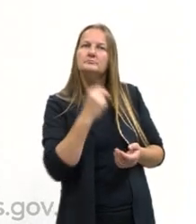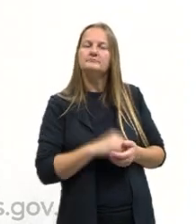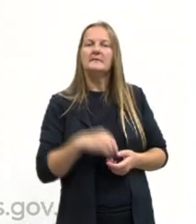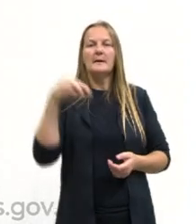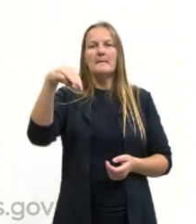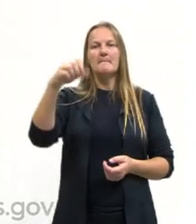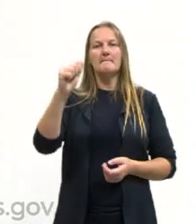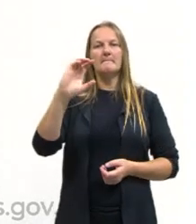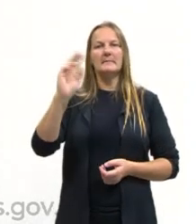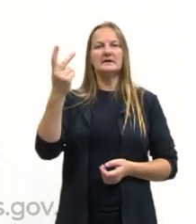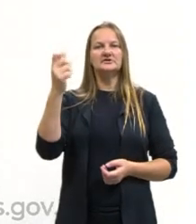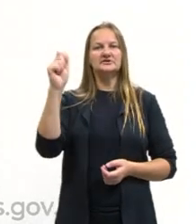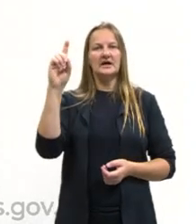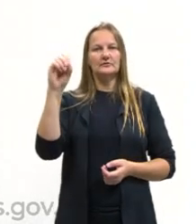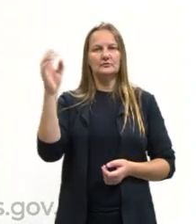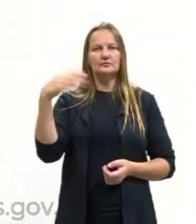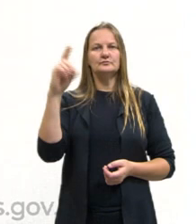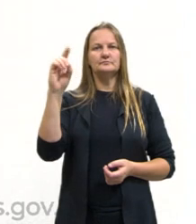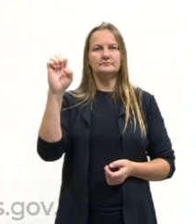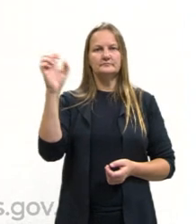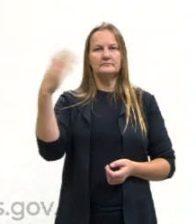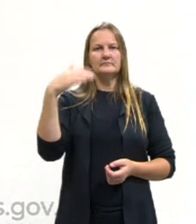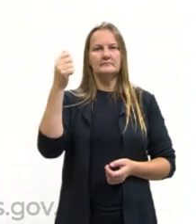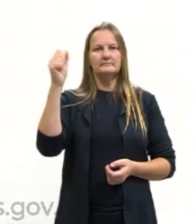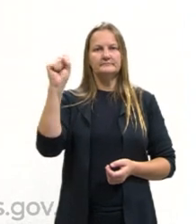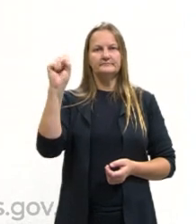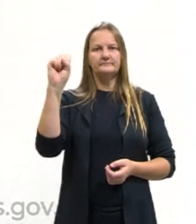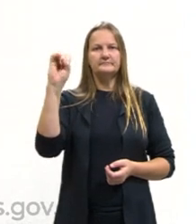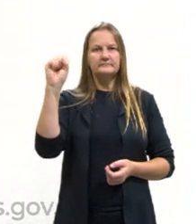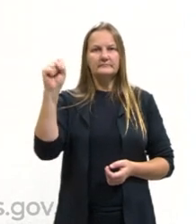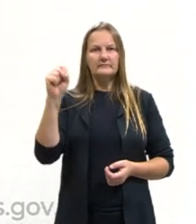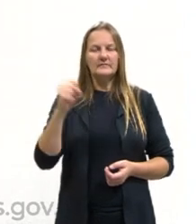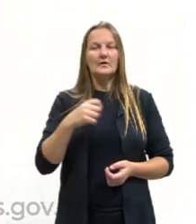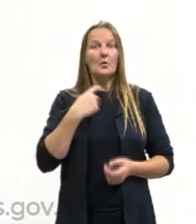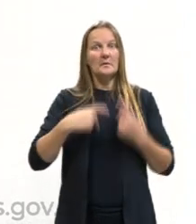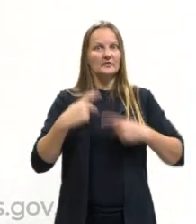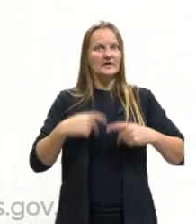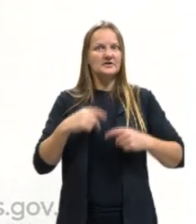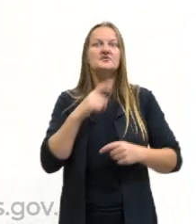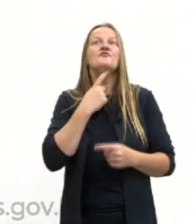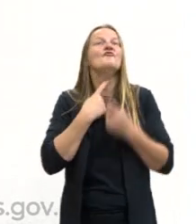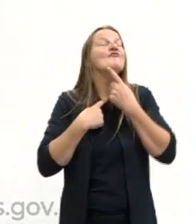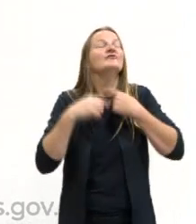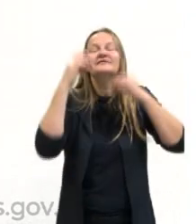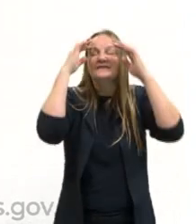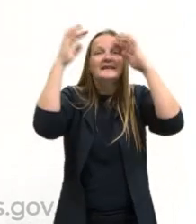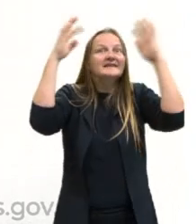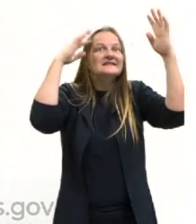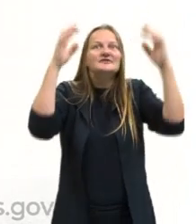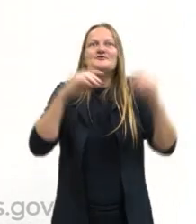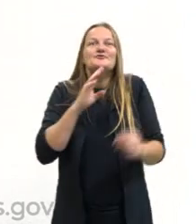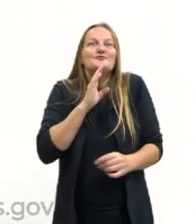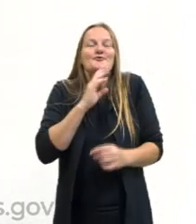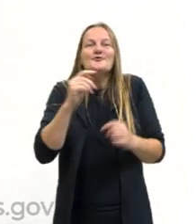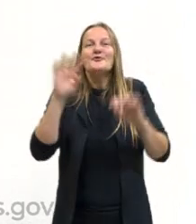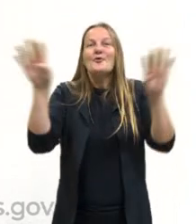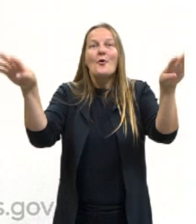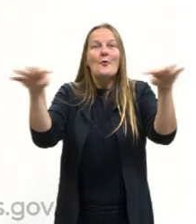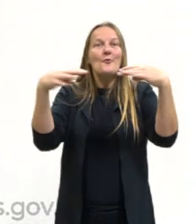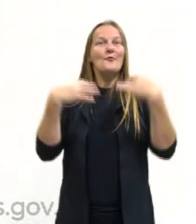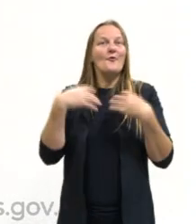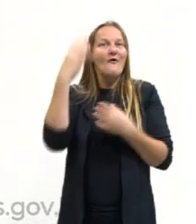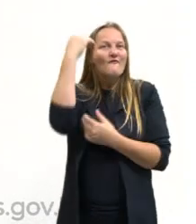maluca por ser uma pessoa conhecida. O sonho da vida dele é ficar